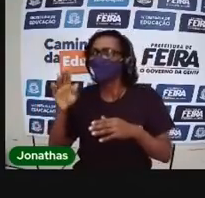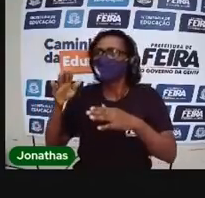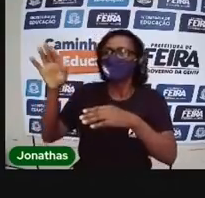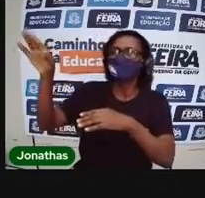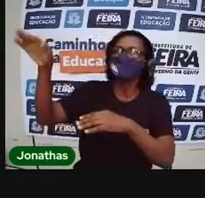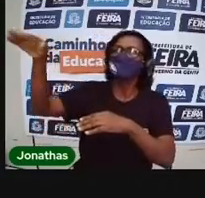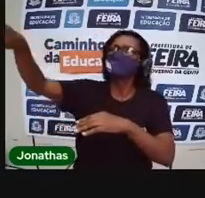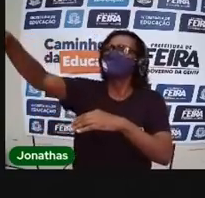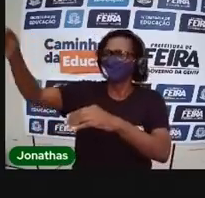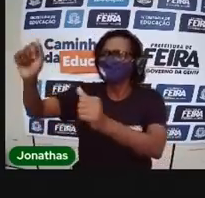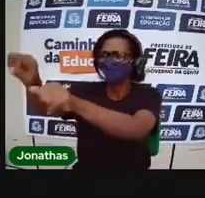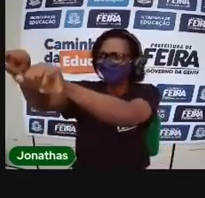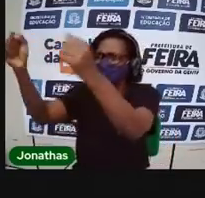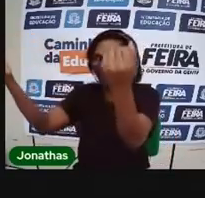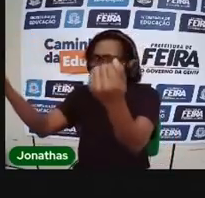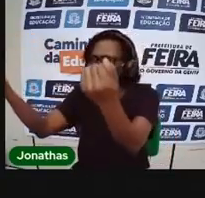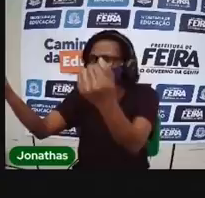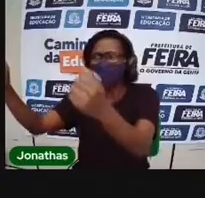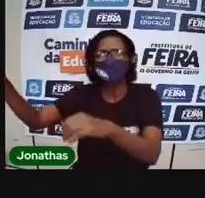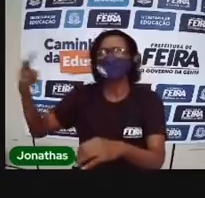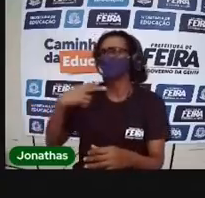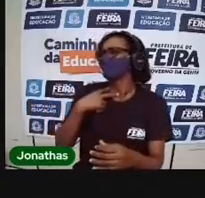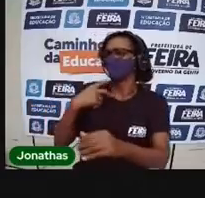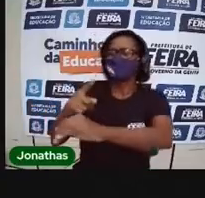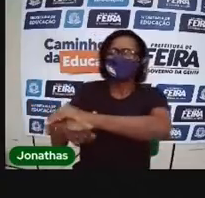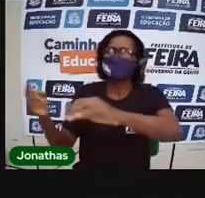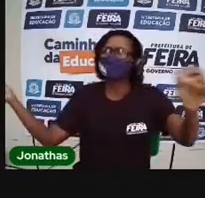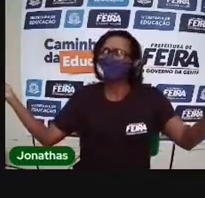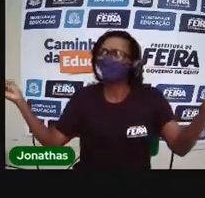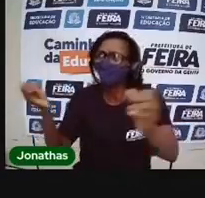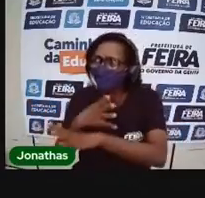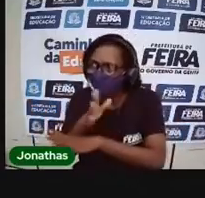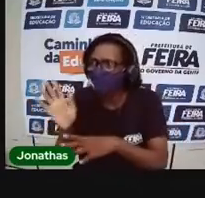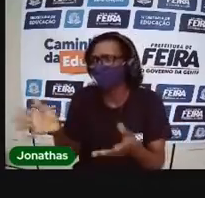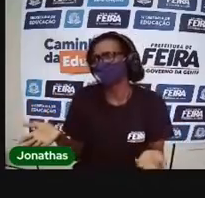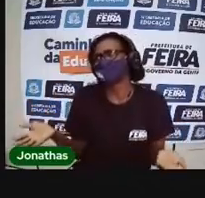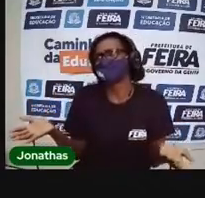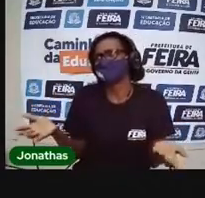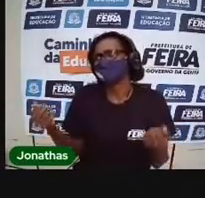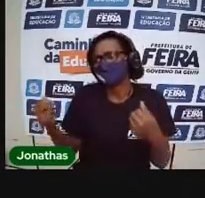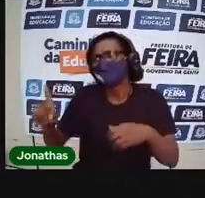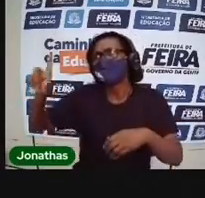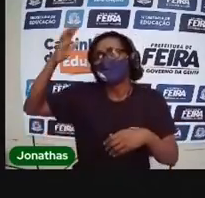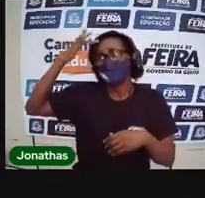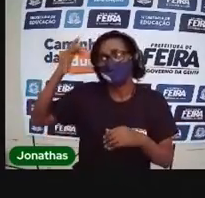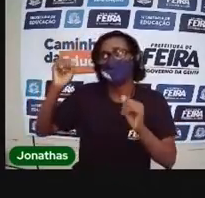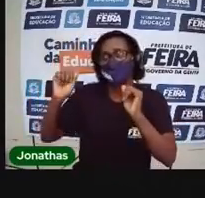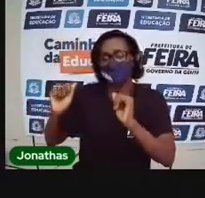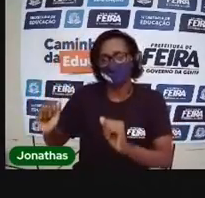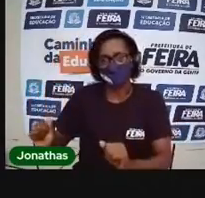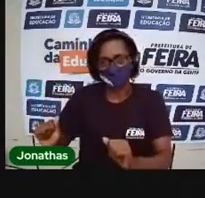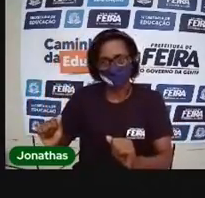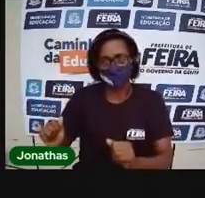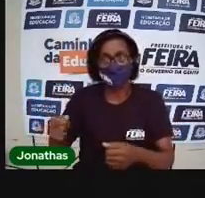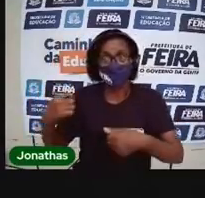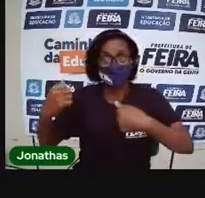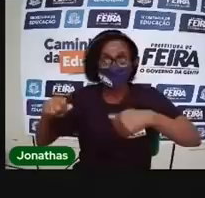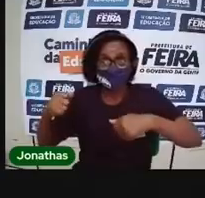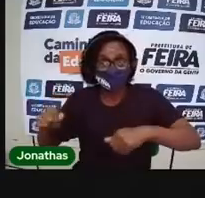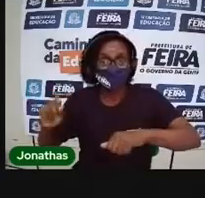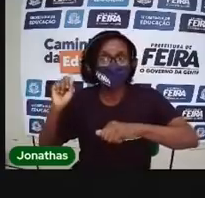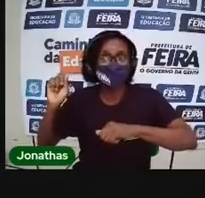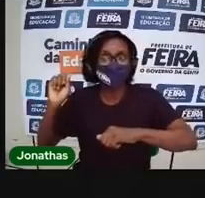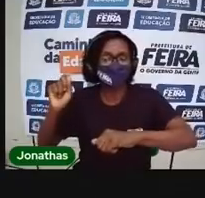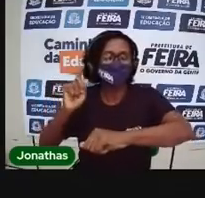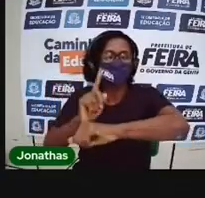Está vendo como o tempo é importante? E a medição do tempo também? Por isso que é sempre importante a